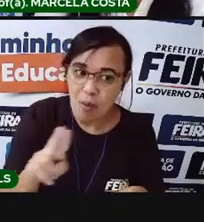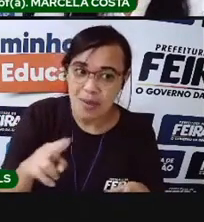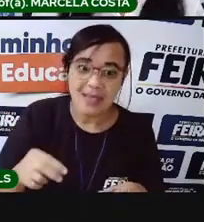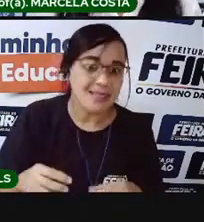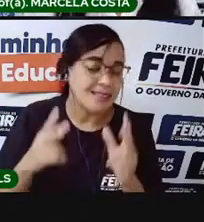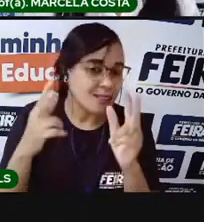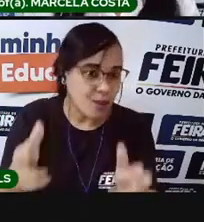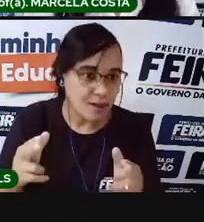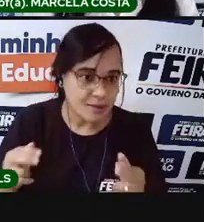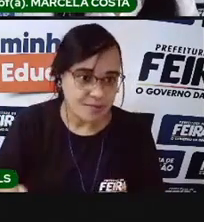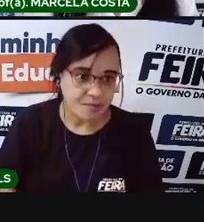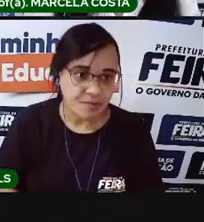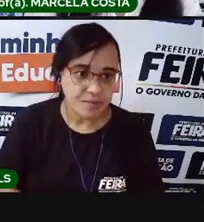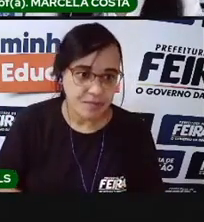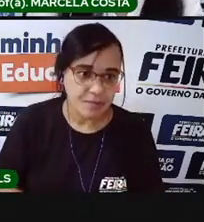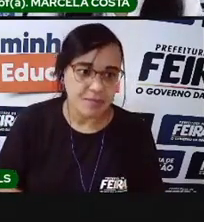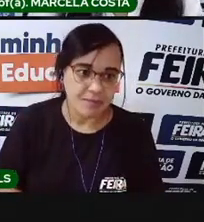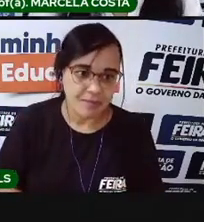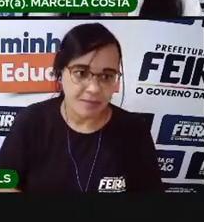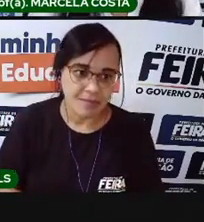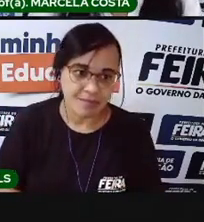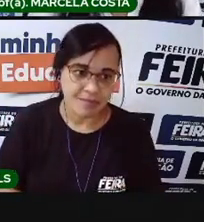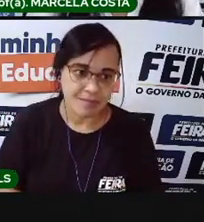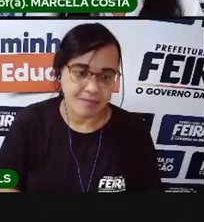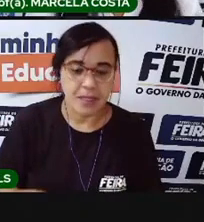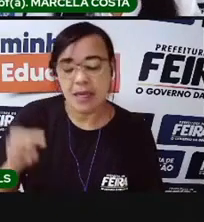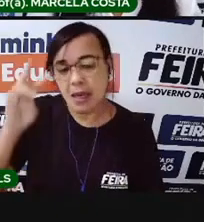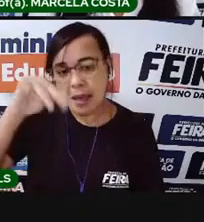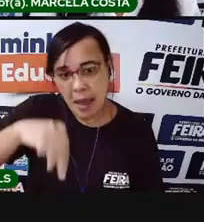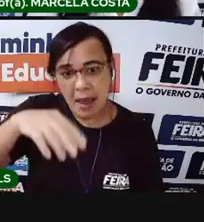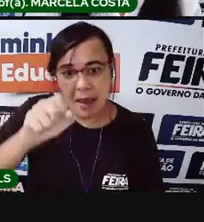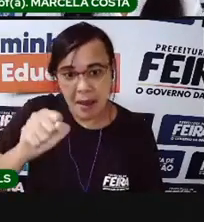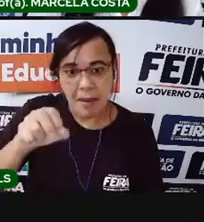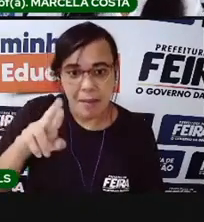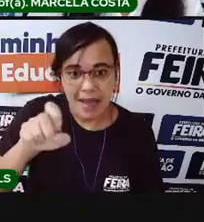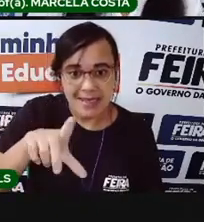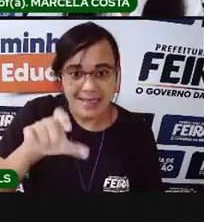em mim. Como eu sou uma menina, ficou Marcela e o outro nome.